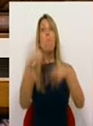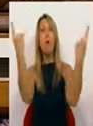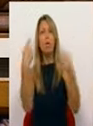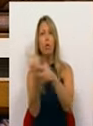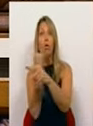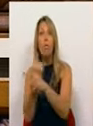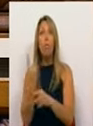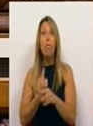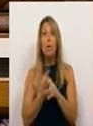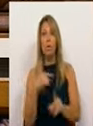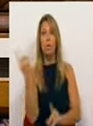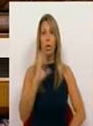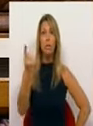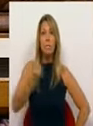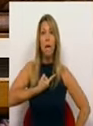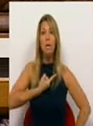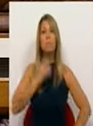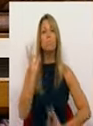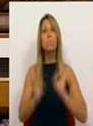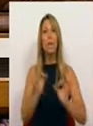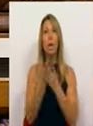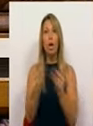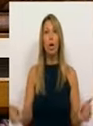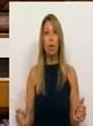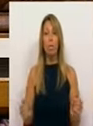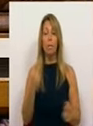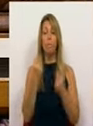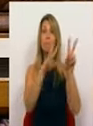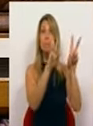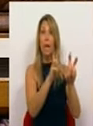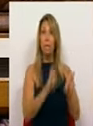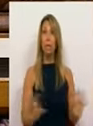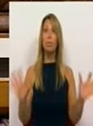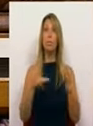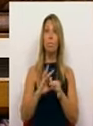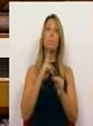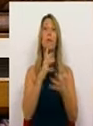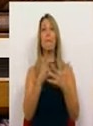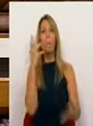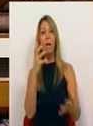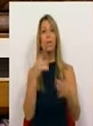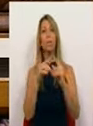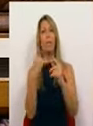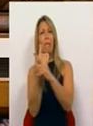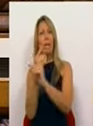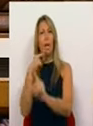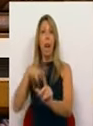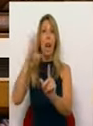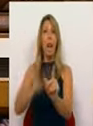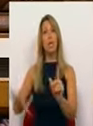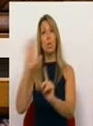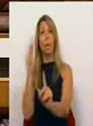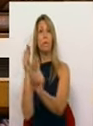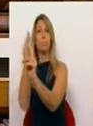obrigação de tratar. Para além dos capítulos que dedica aos impactos e tendências nacionais e à análise do